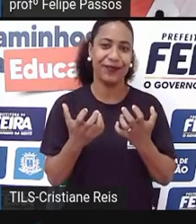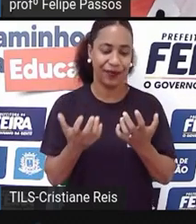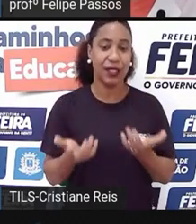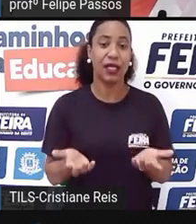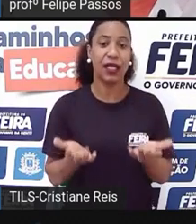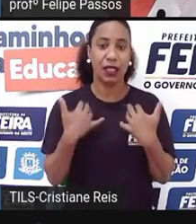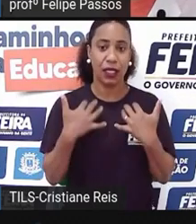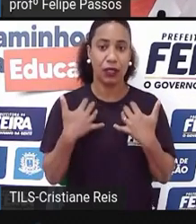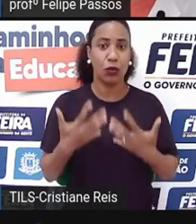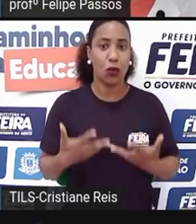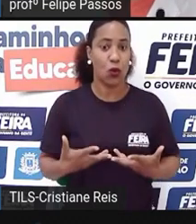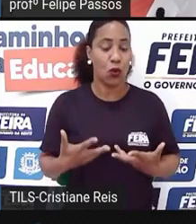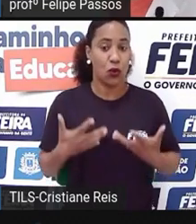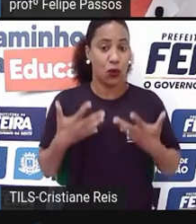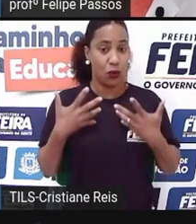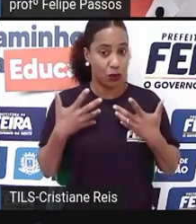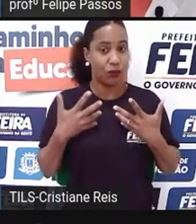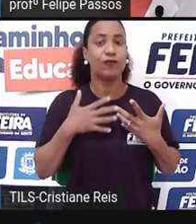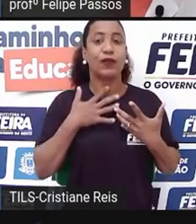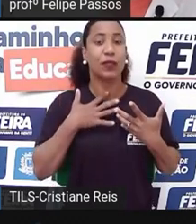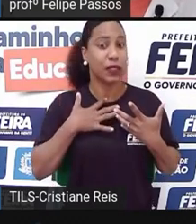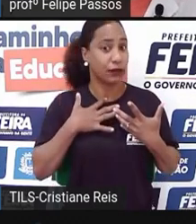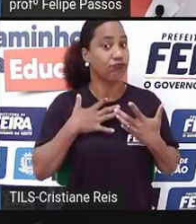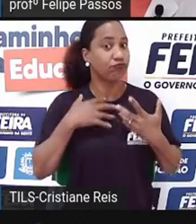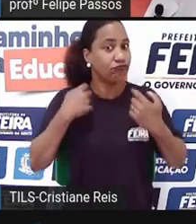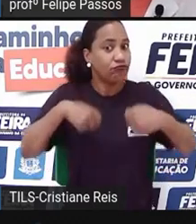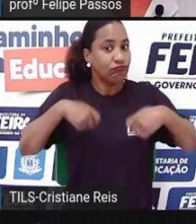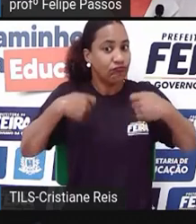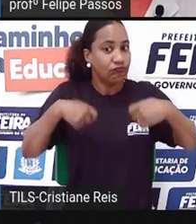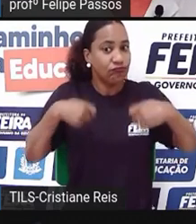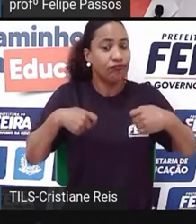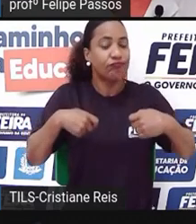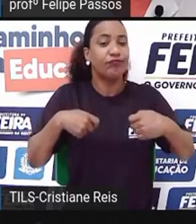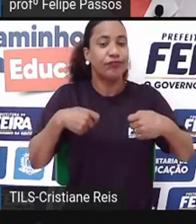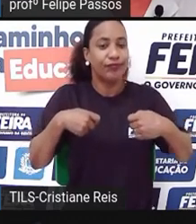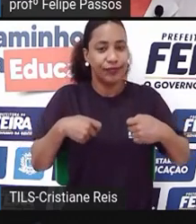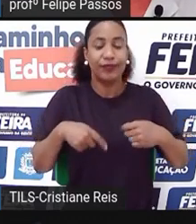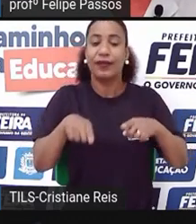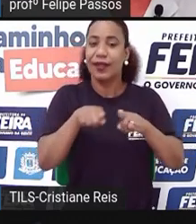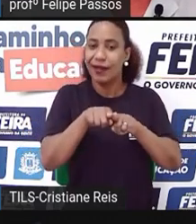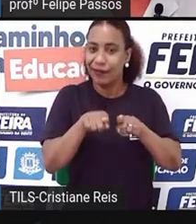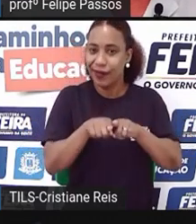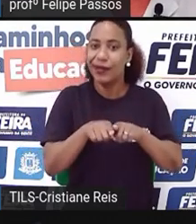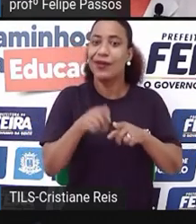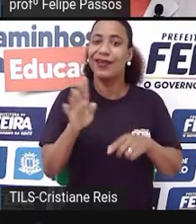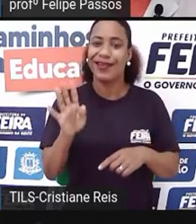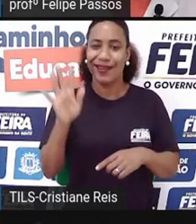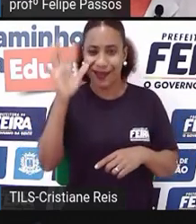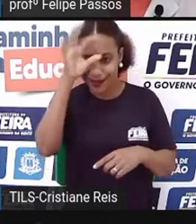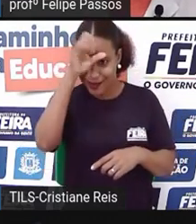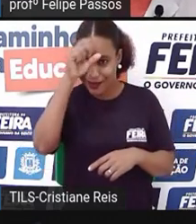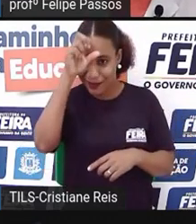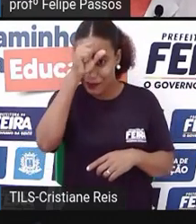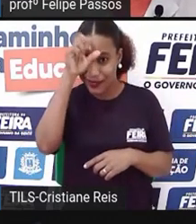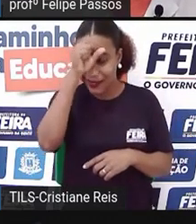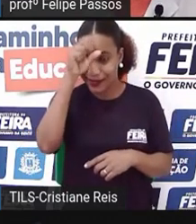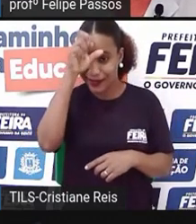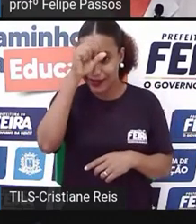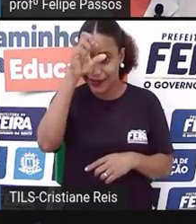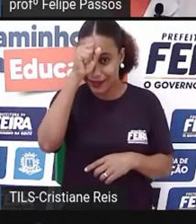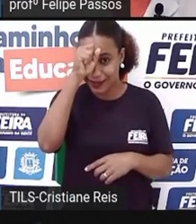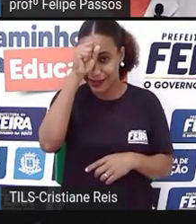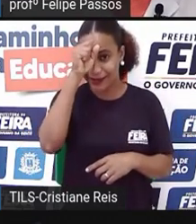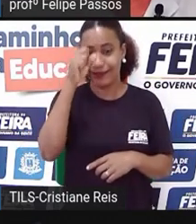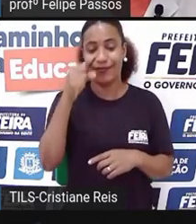desejo ou a necessidade, precisa haver sim. A busca pelo conhecimento, ela tem que haver em paralelo a isso. A